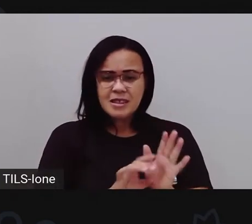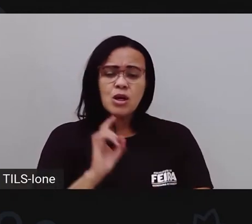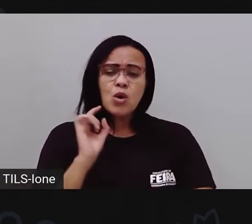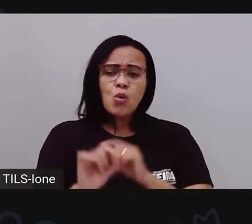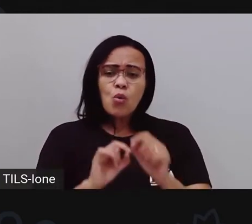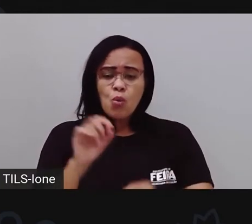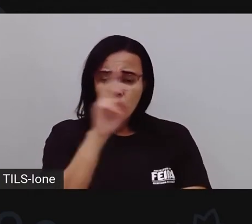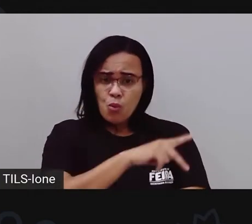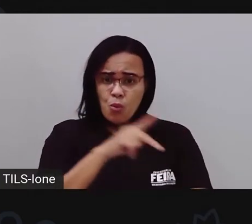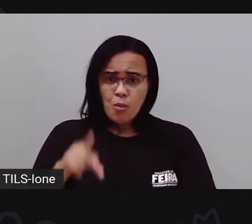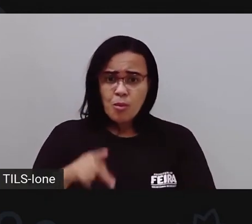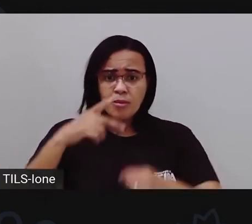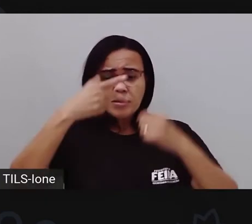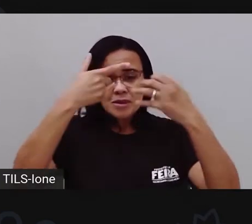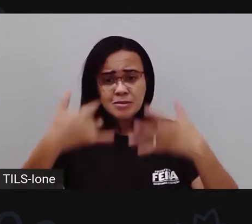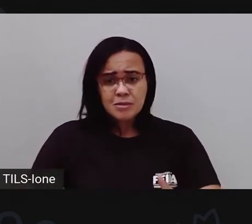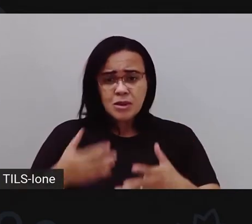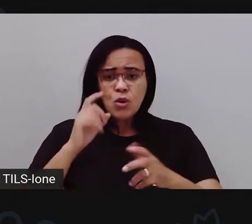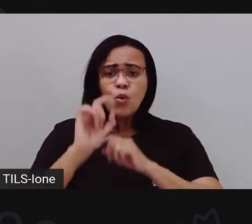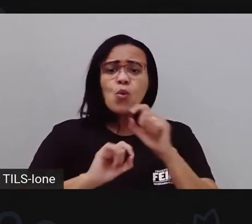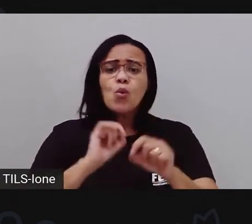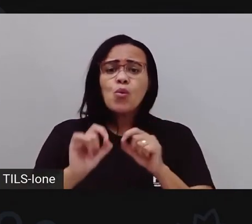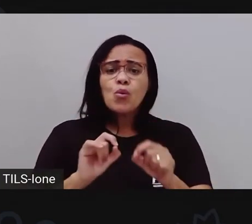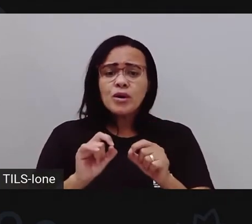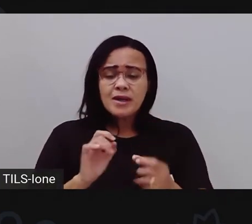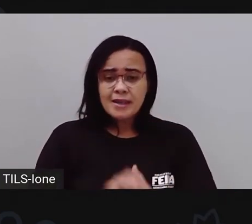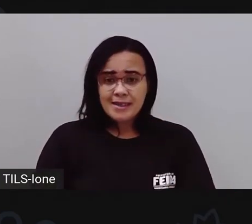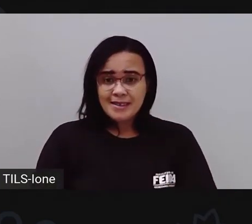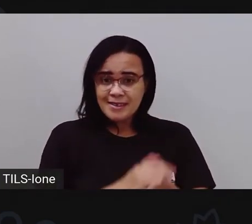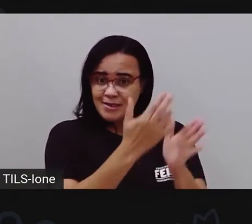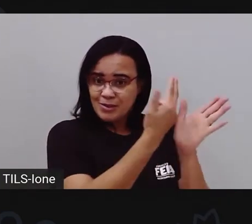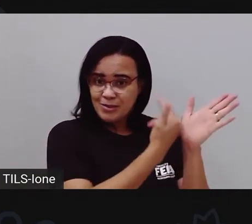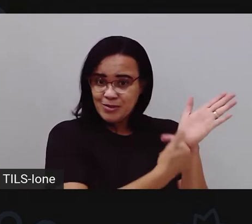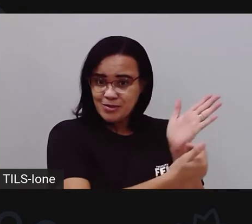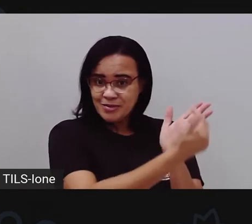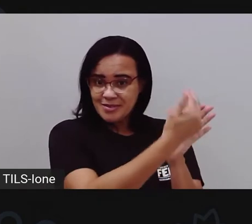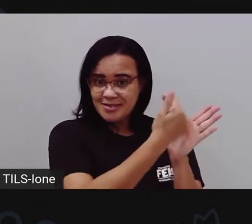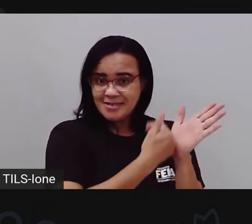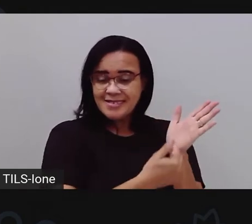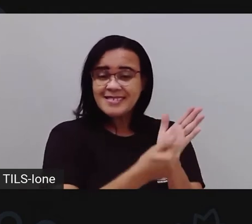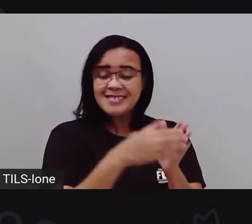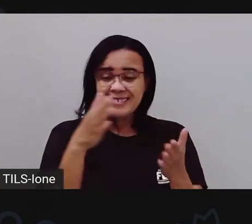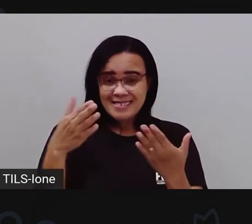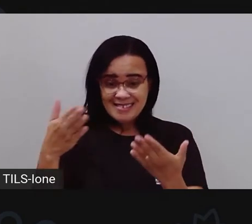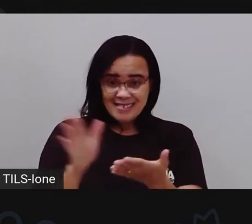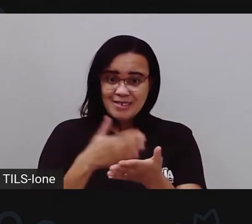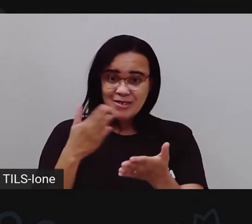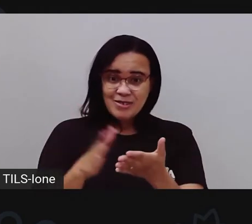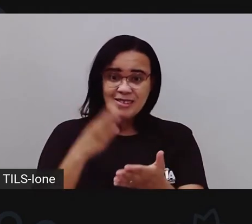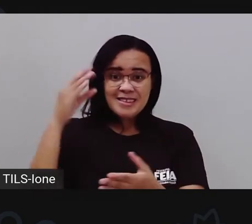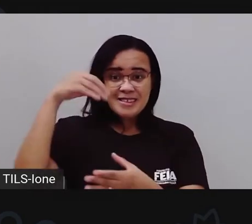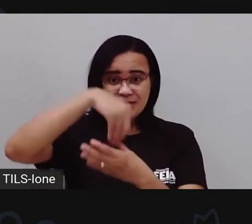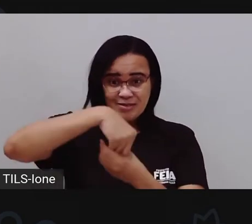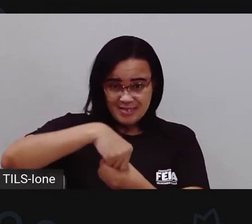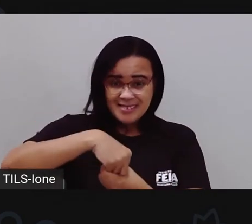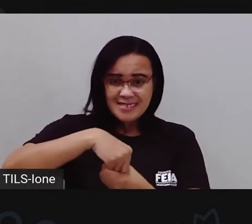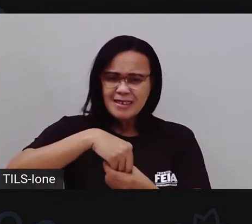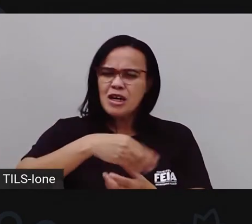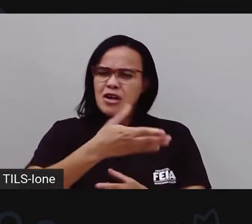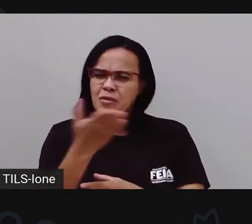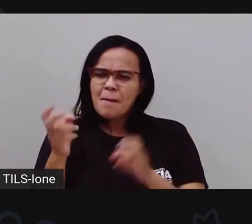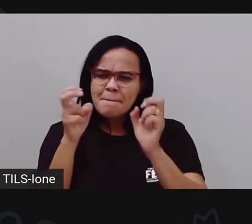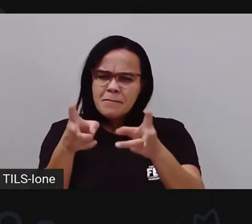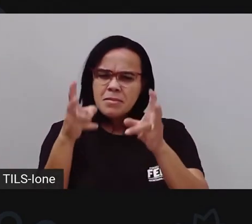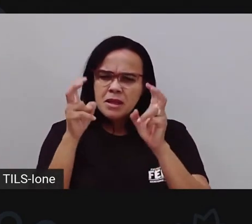a Pró queria conversar com vocês sobre a ilustração do livro, né? Vocês perceberam que o livro, ele